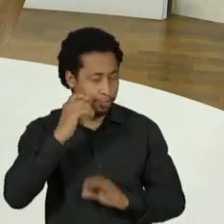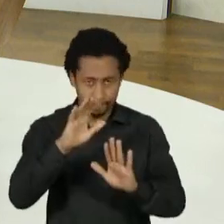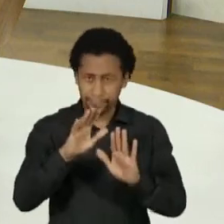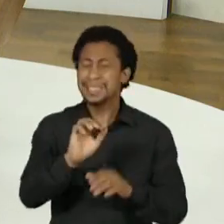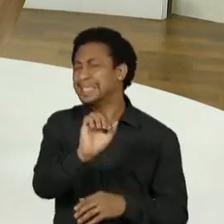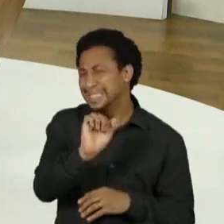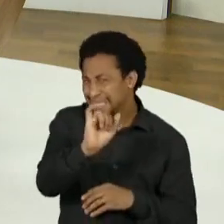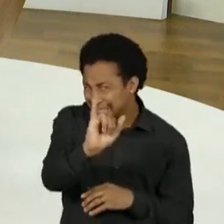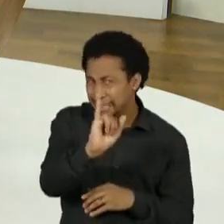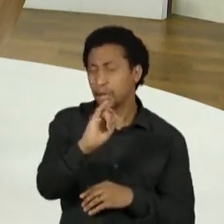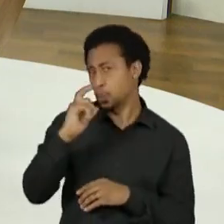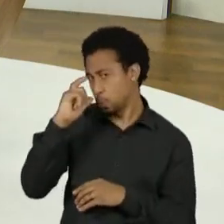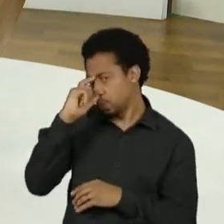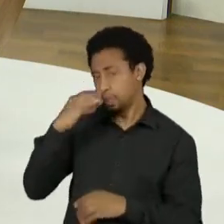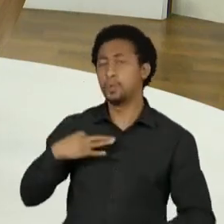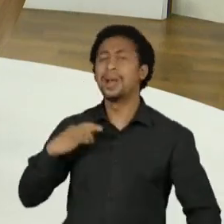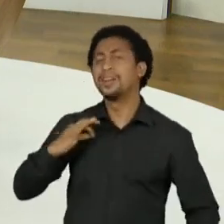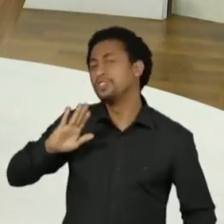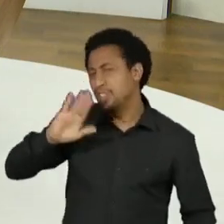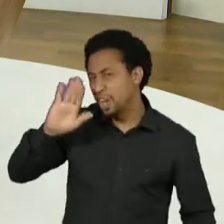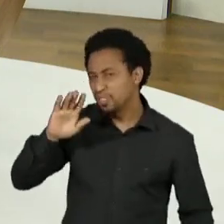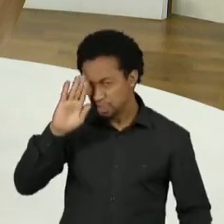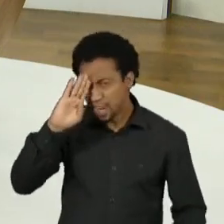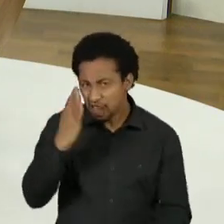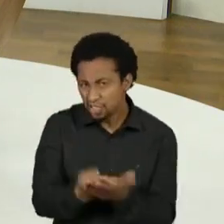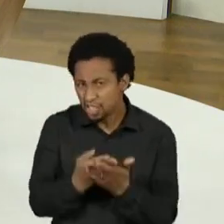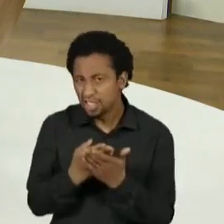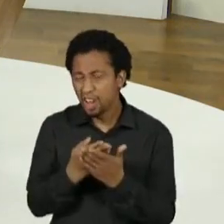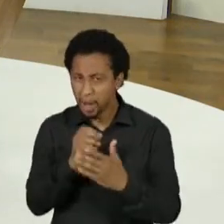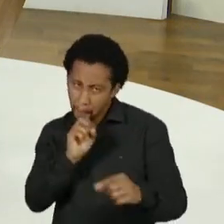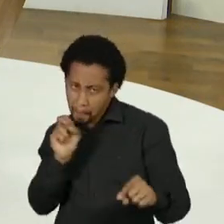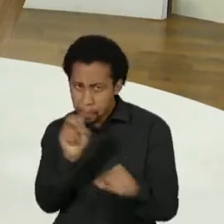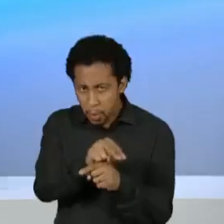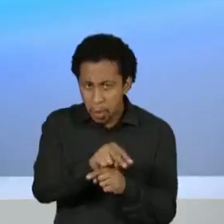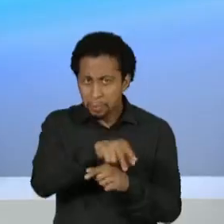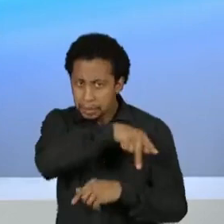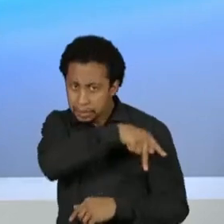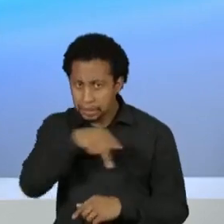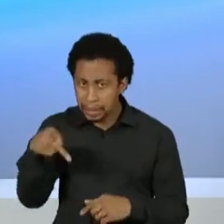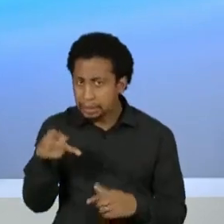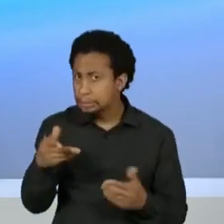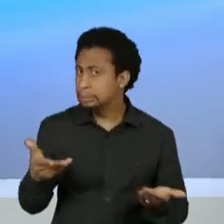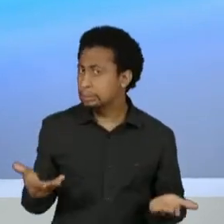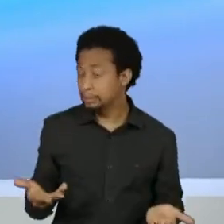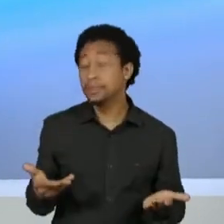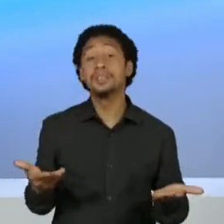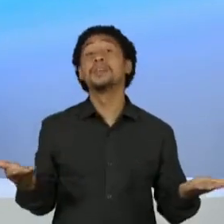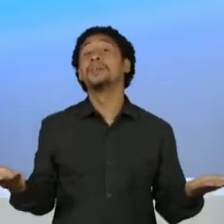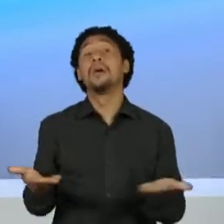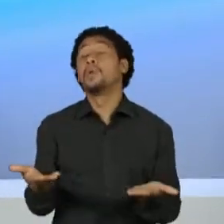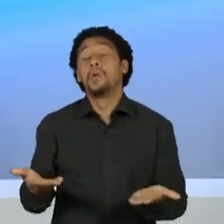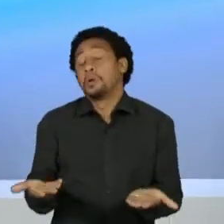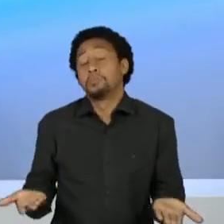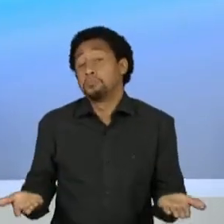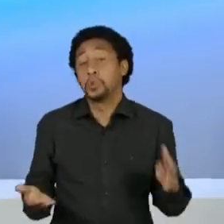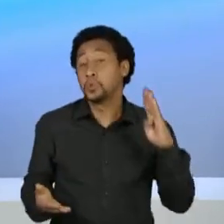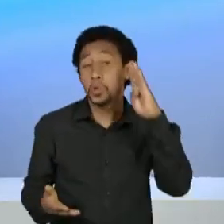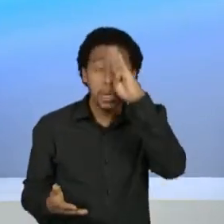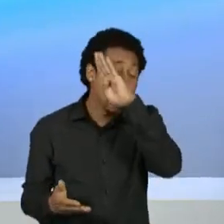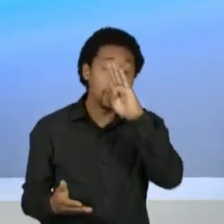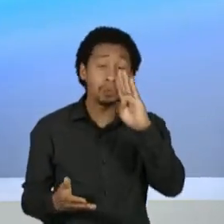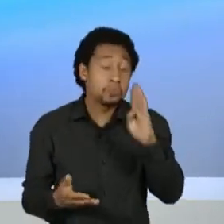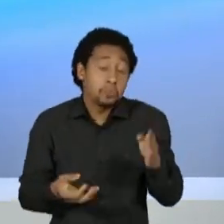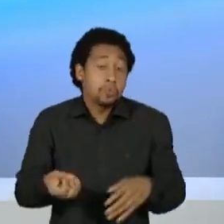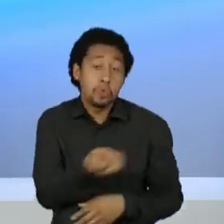E, em segundo lugar, esse sentimento de eu quero alguém novo na política, agora que o Bolsonaro não é mais, se transfere para